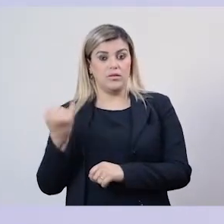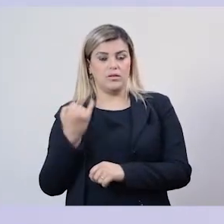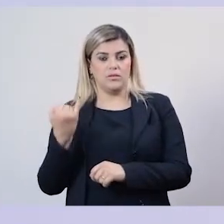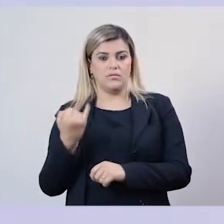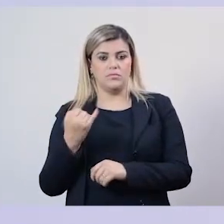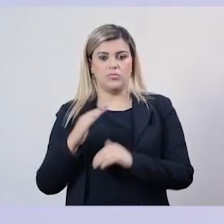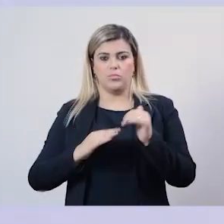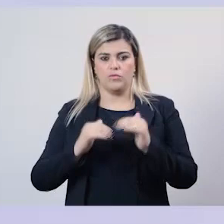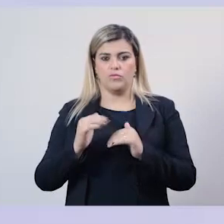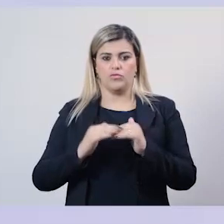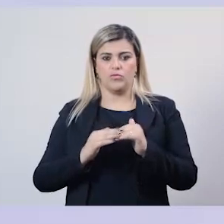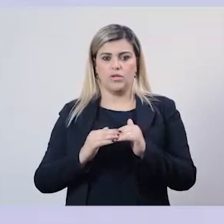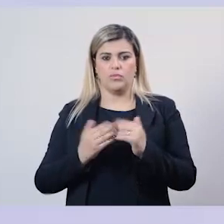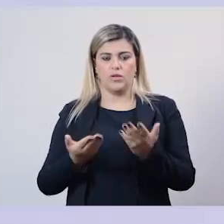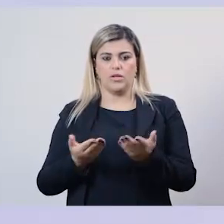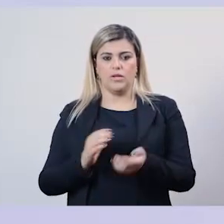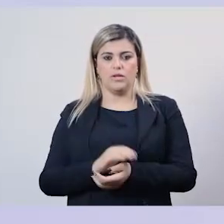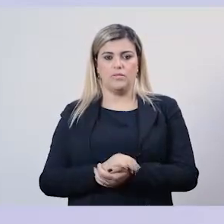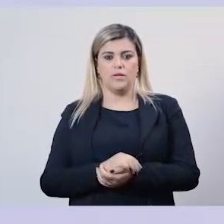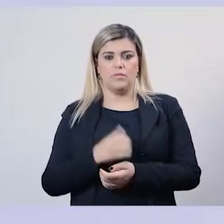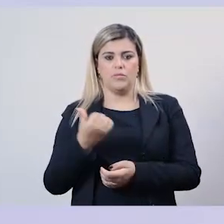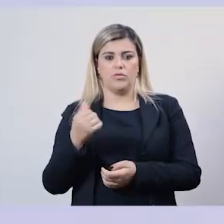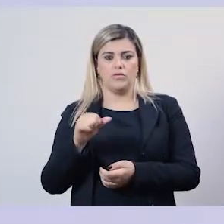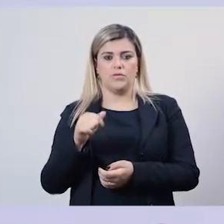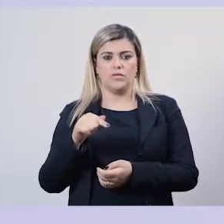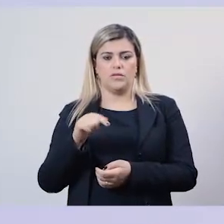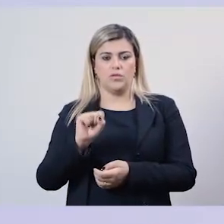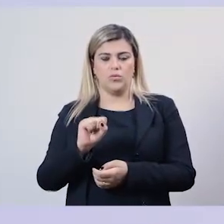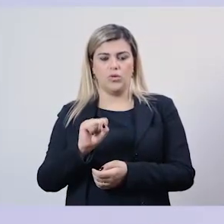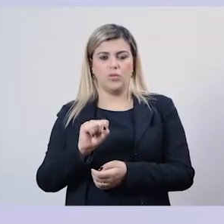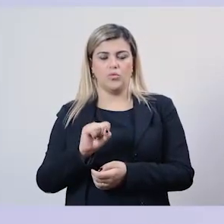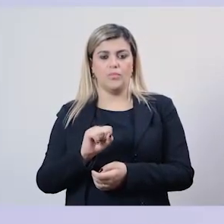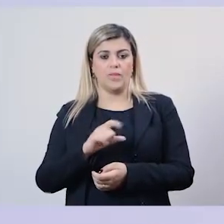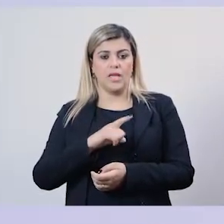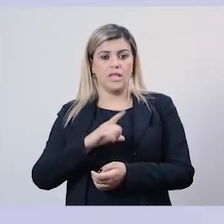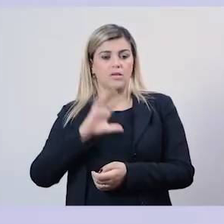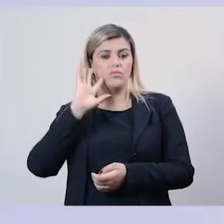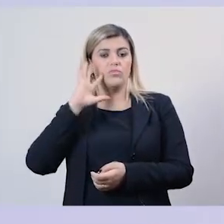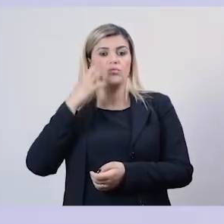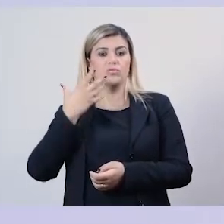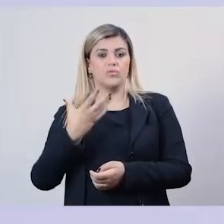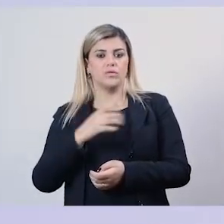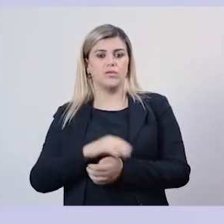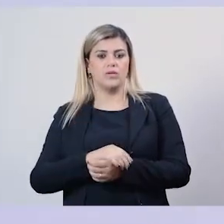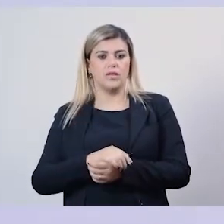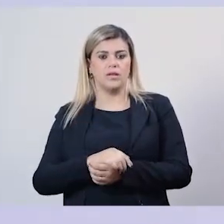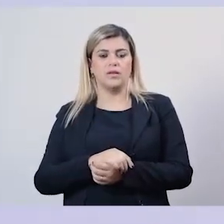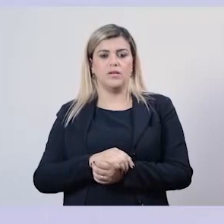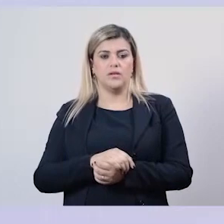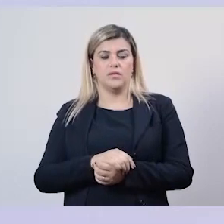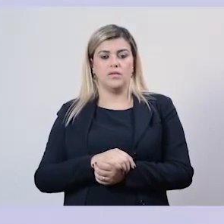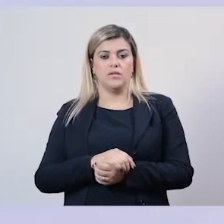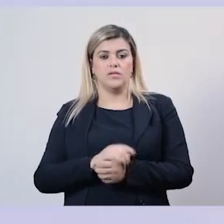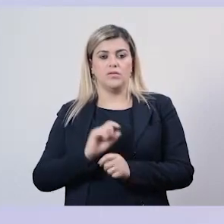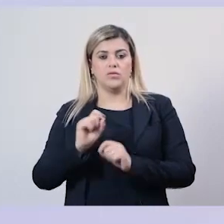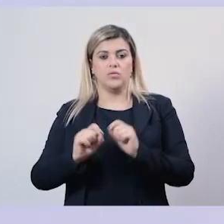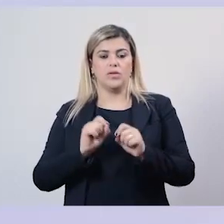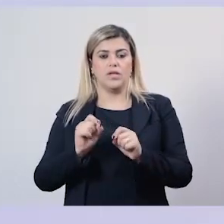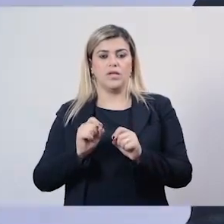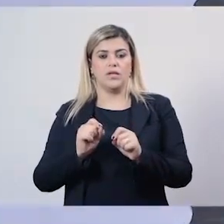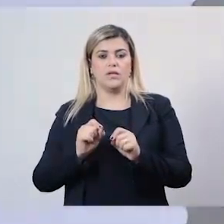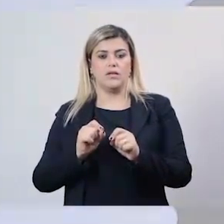já do Cofito, no ano de 78, as primeiras resoluções, eu acho que destacaria a 8 e a 80, que ratificam, que